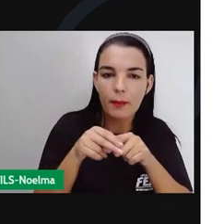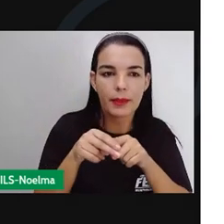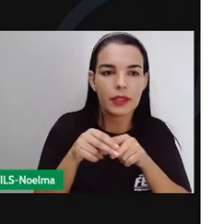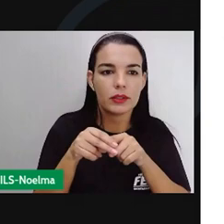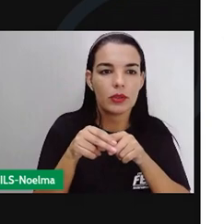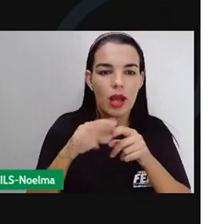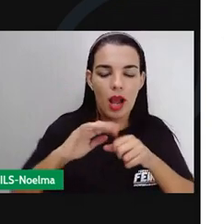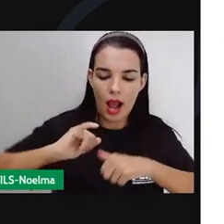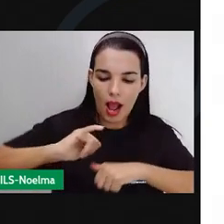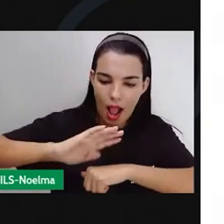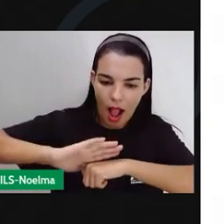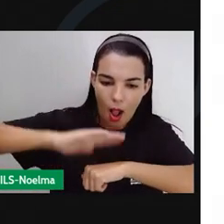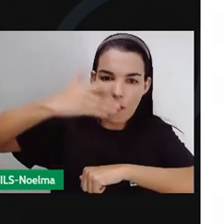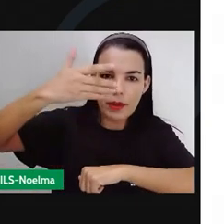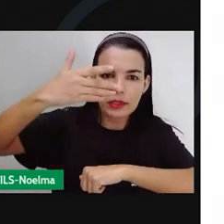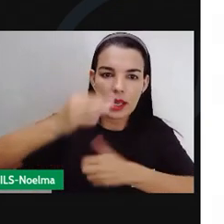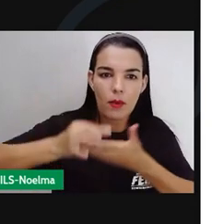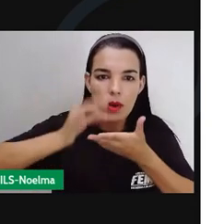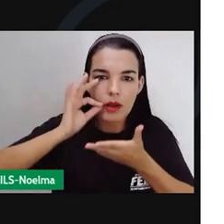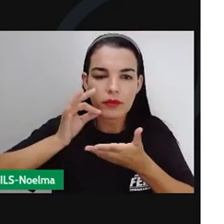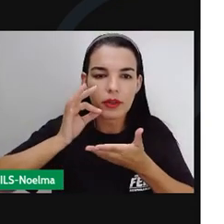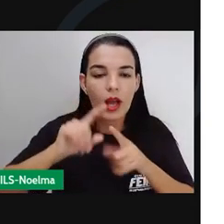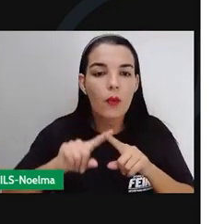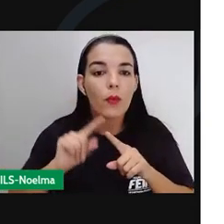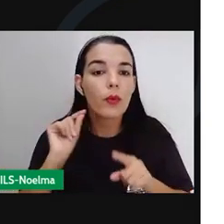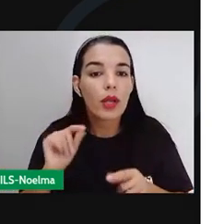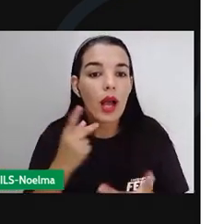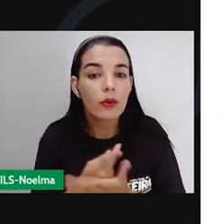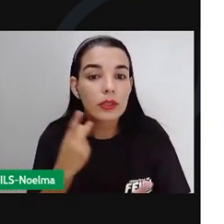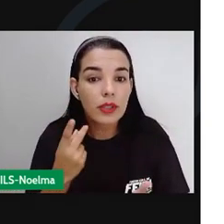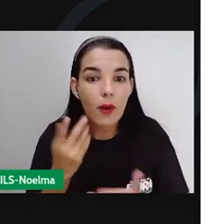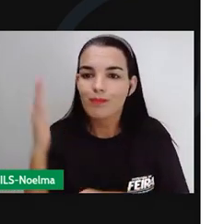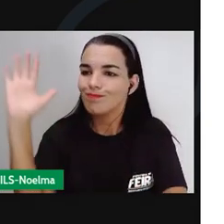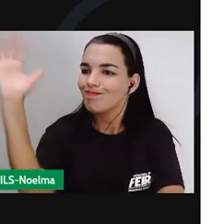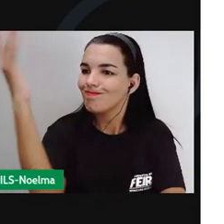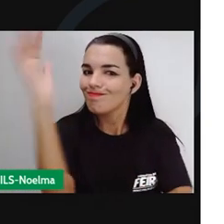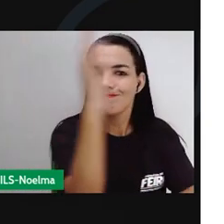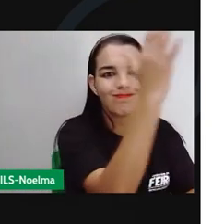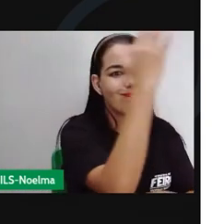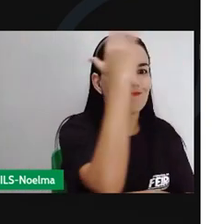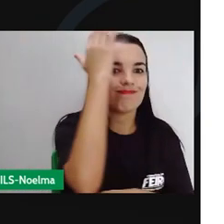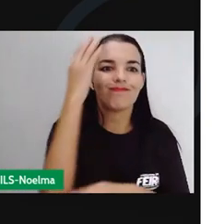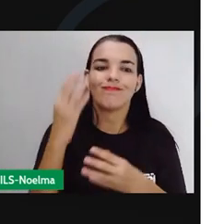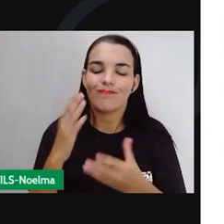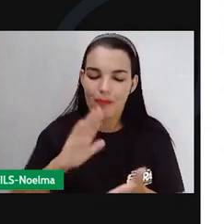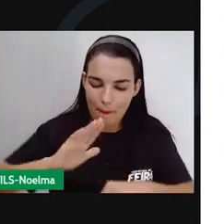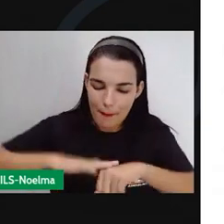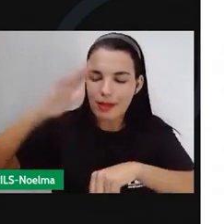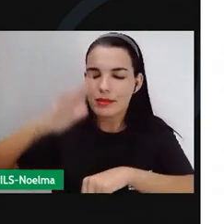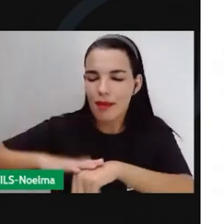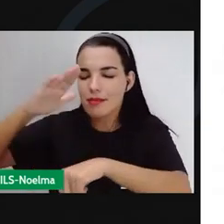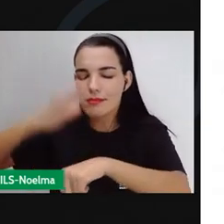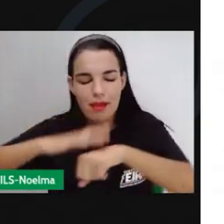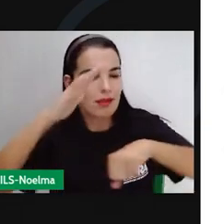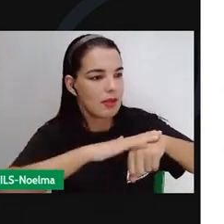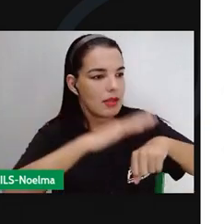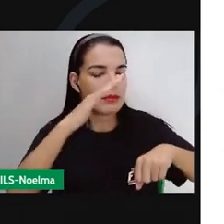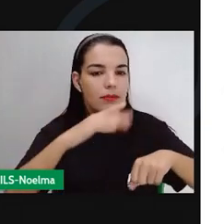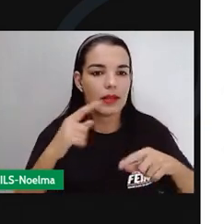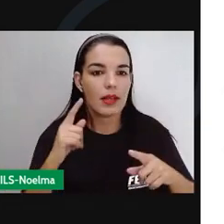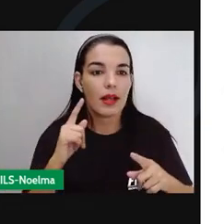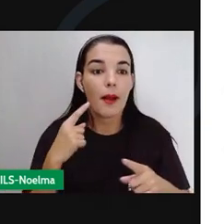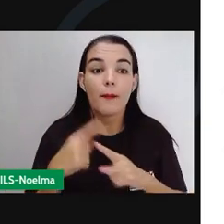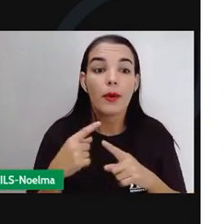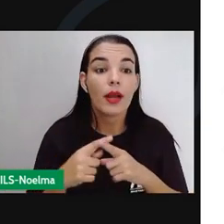contrário. Continuaram abrindo novas lavouras só para vender o excedente para o governo. Ninguém pagou a